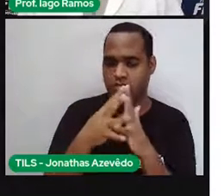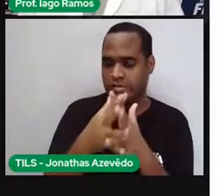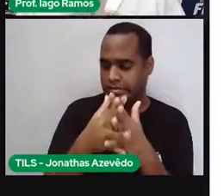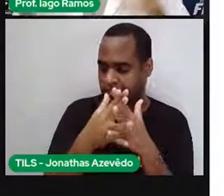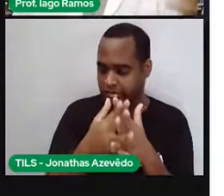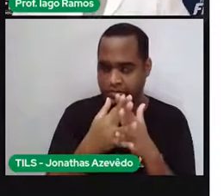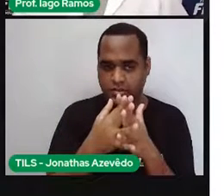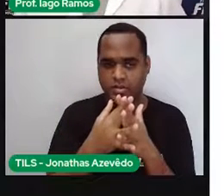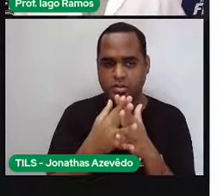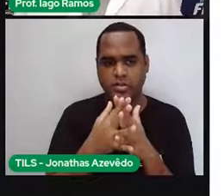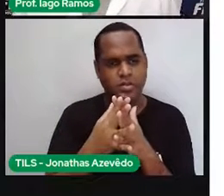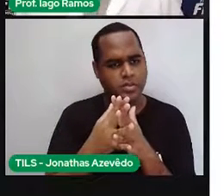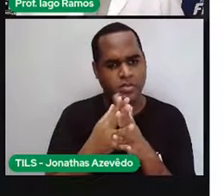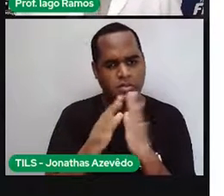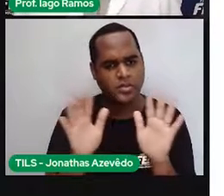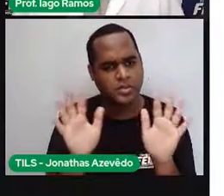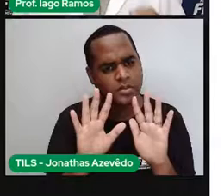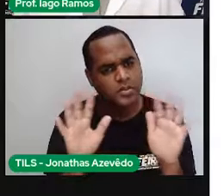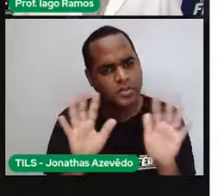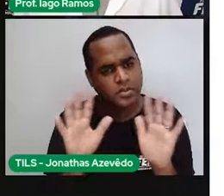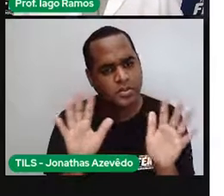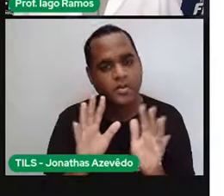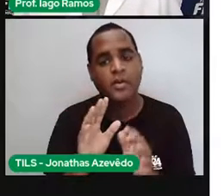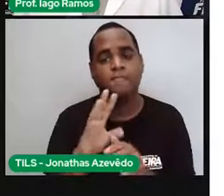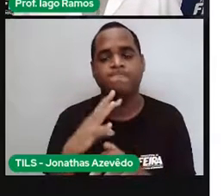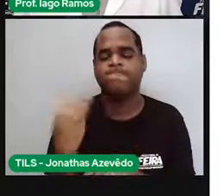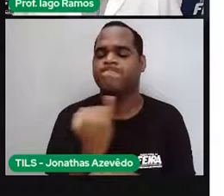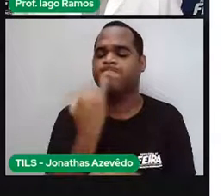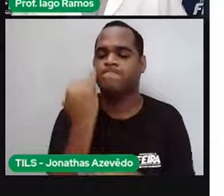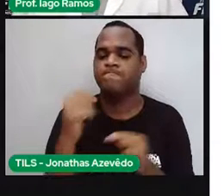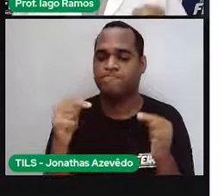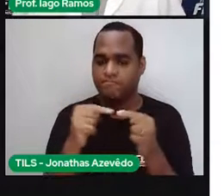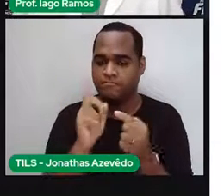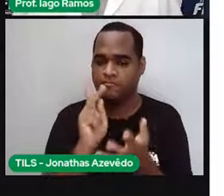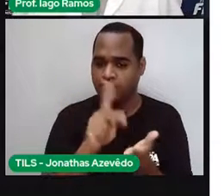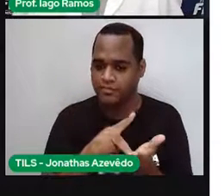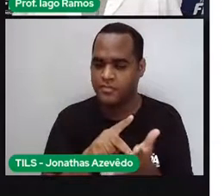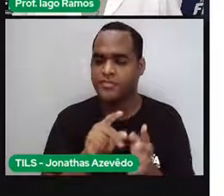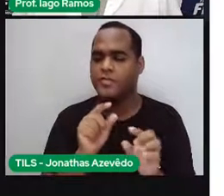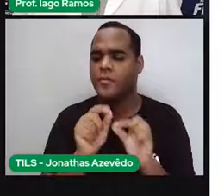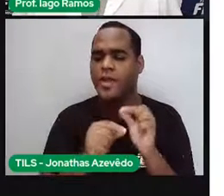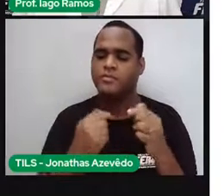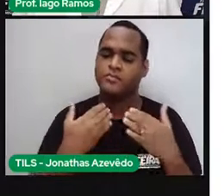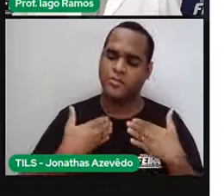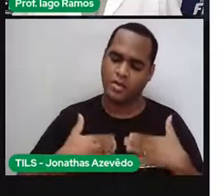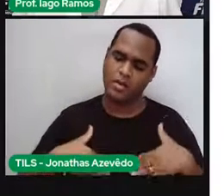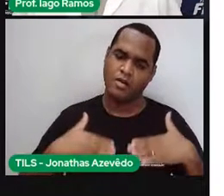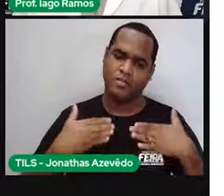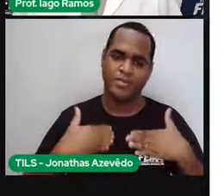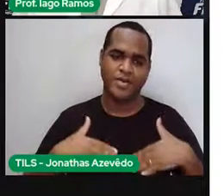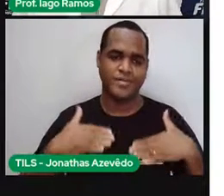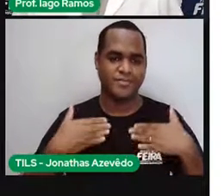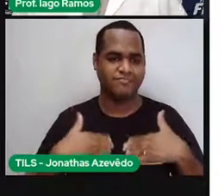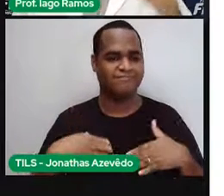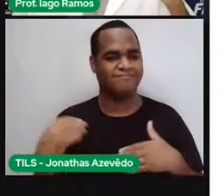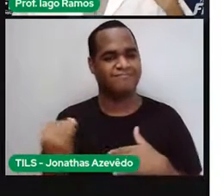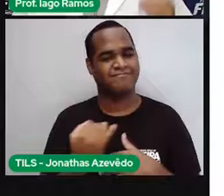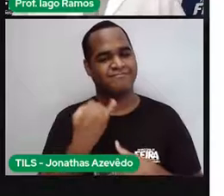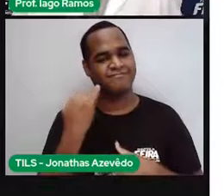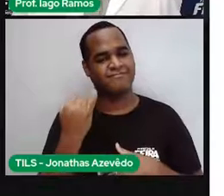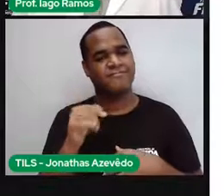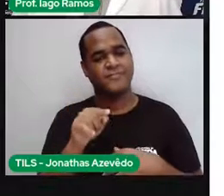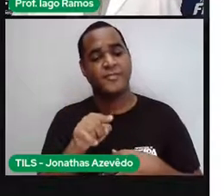parece uma coisa que a gente não vai alcançar, mas, na verdade, não. É uma coisa tranquila, uma coisa muito bacana,